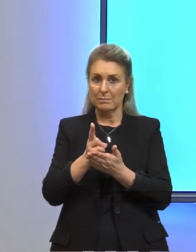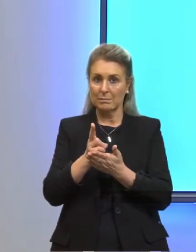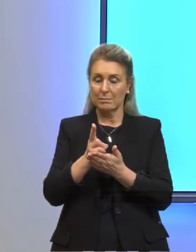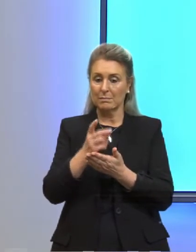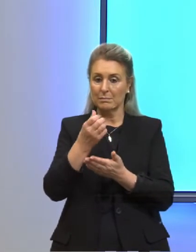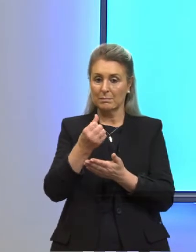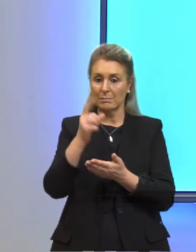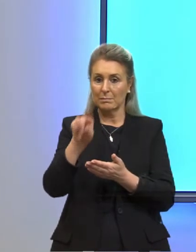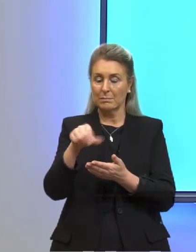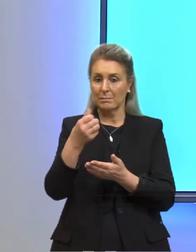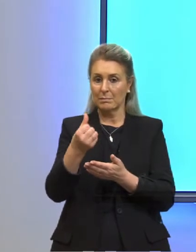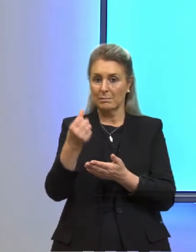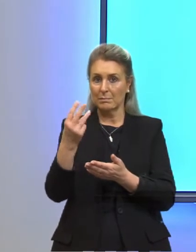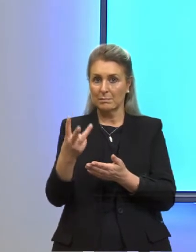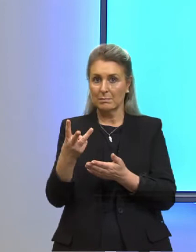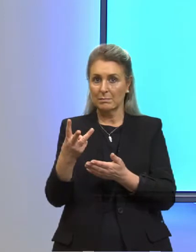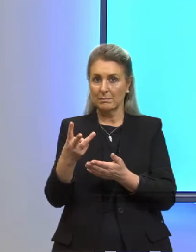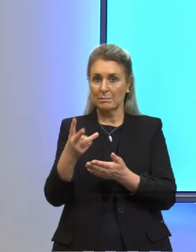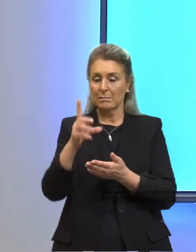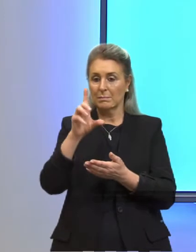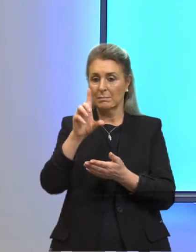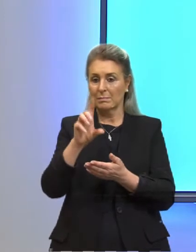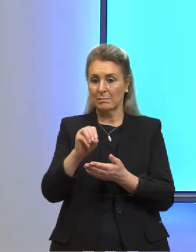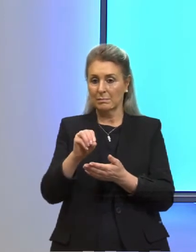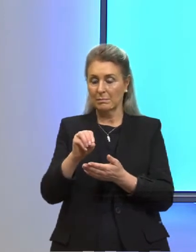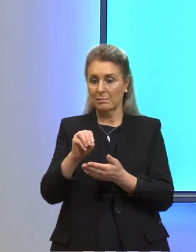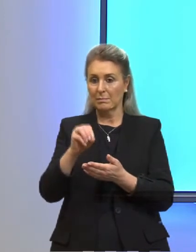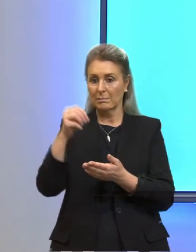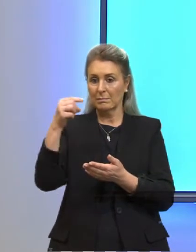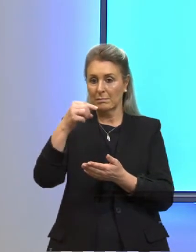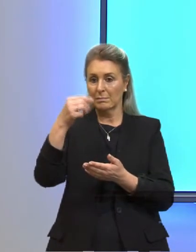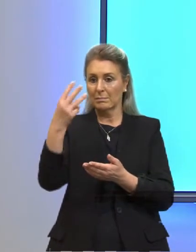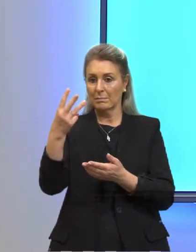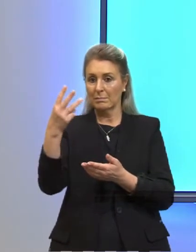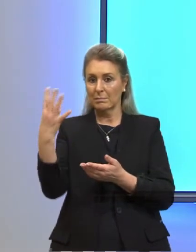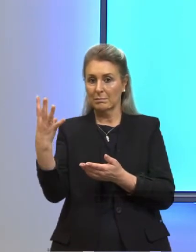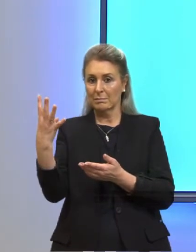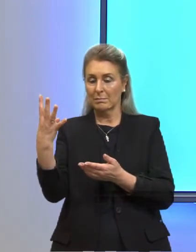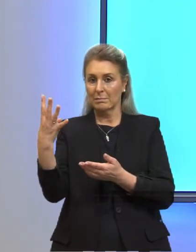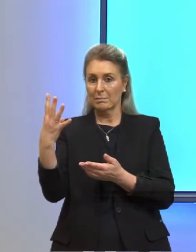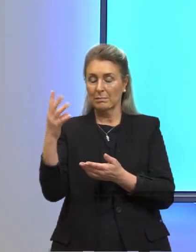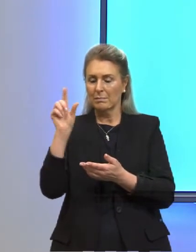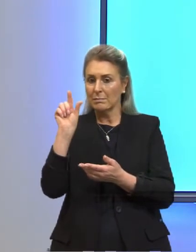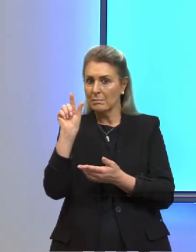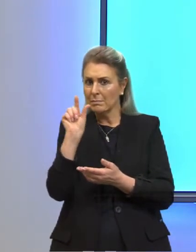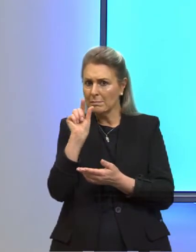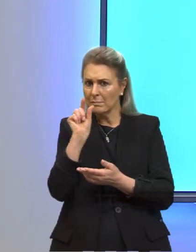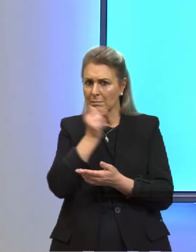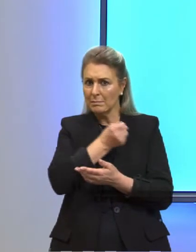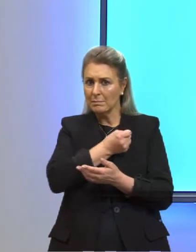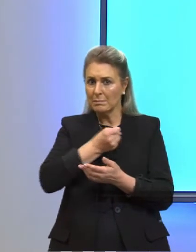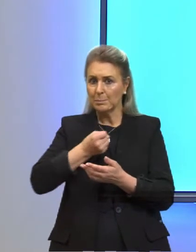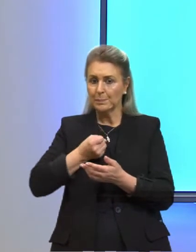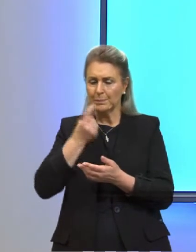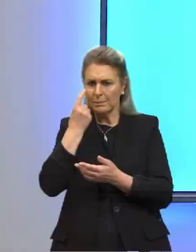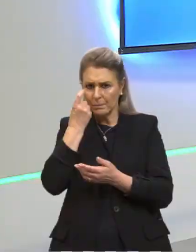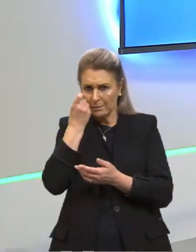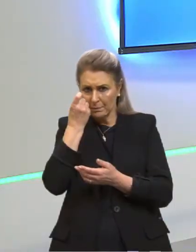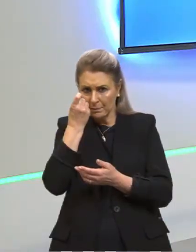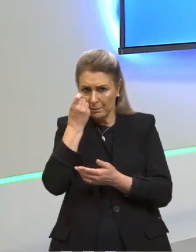,63 vezes 10 dá menos 34, é um valor pequenininho. Ah, e curiosidade,